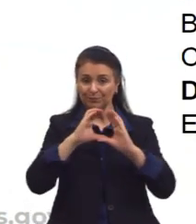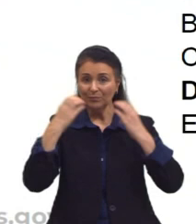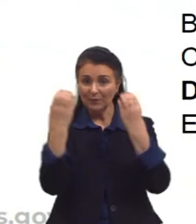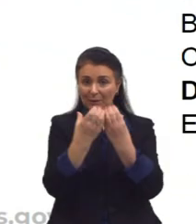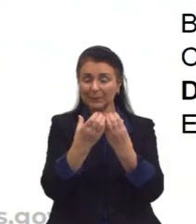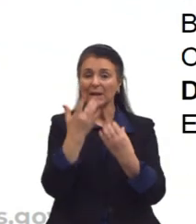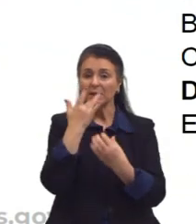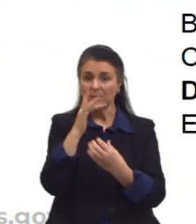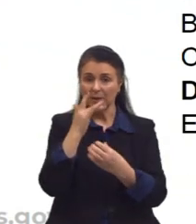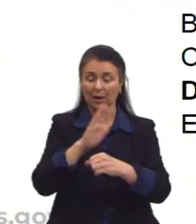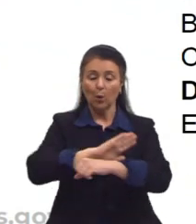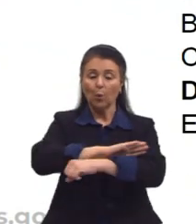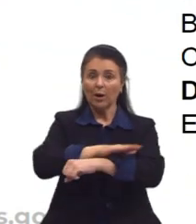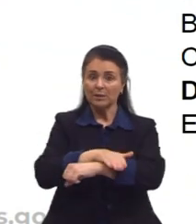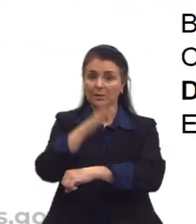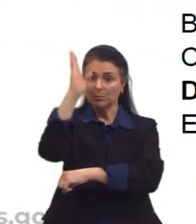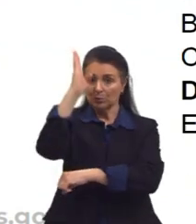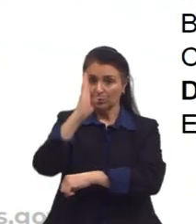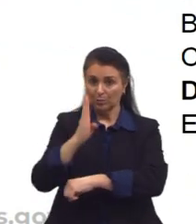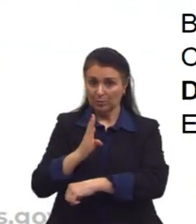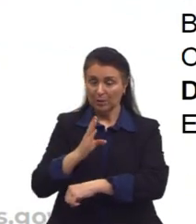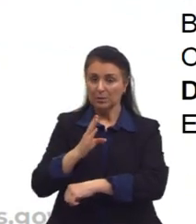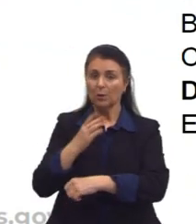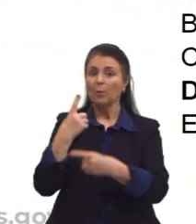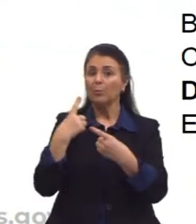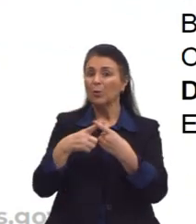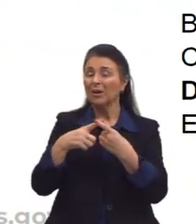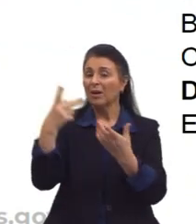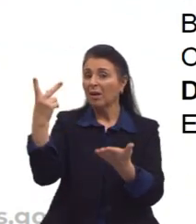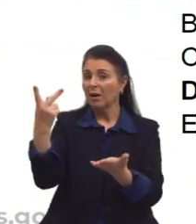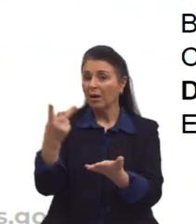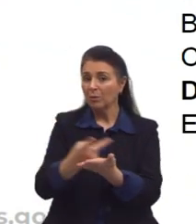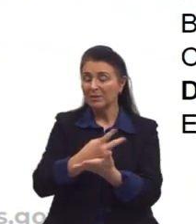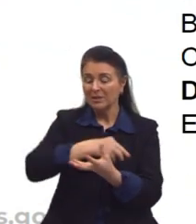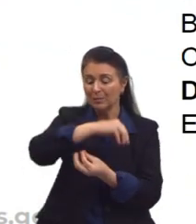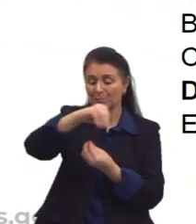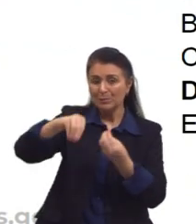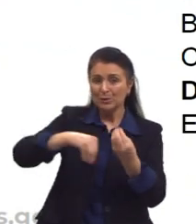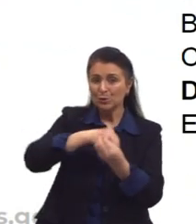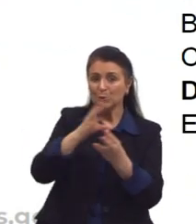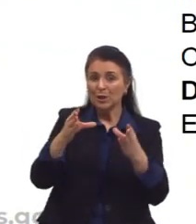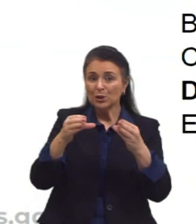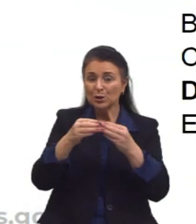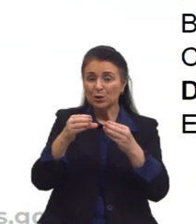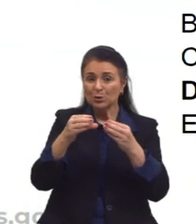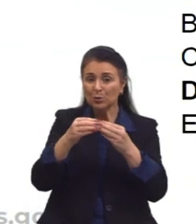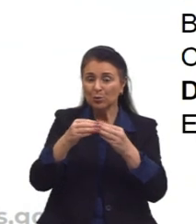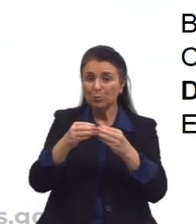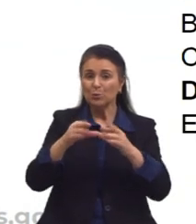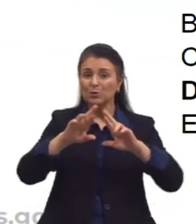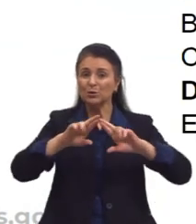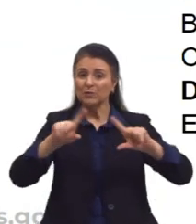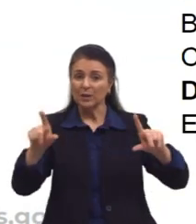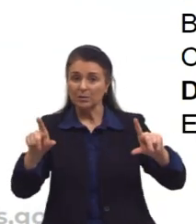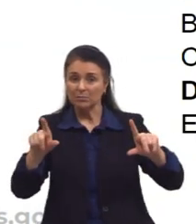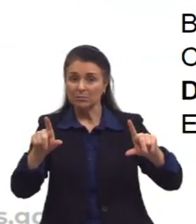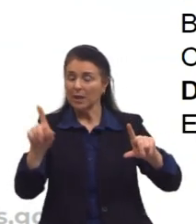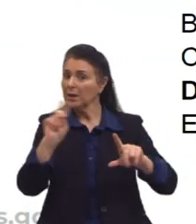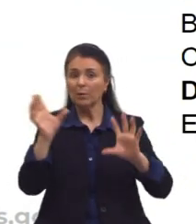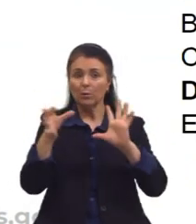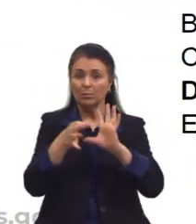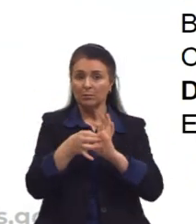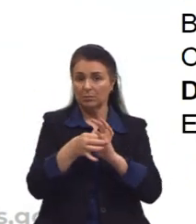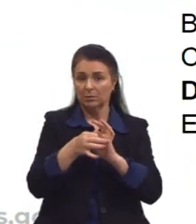desse racismo no Brasil decorre de uma situação em que a mestiçagem não é punida, mas louvada. Com